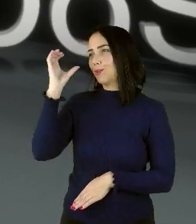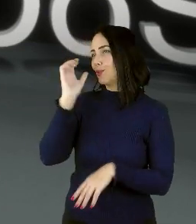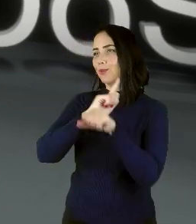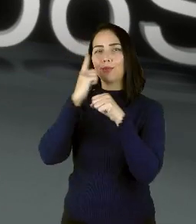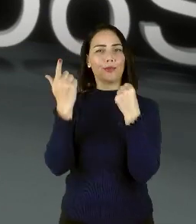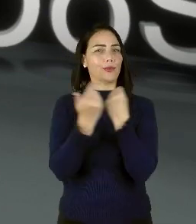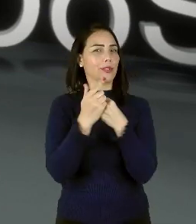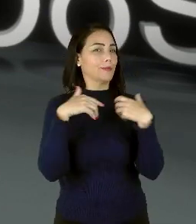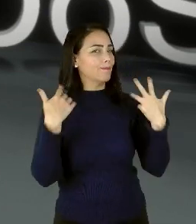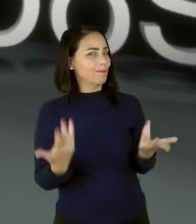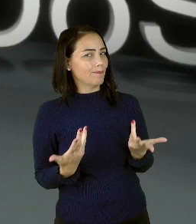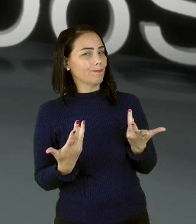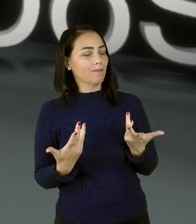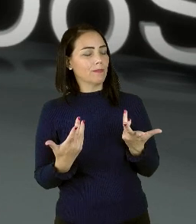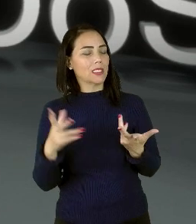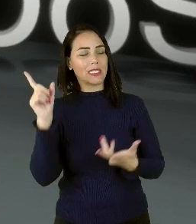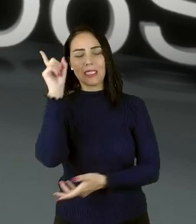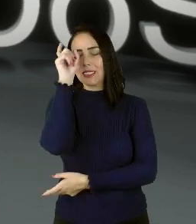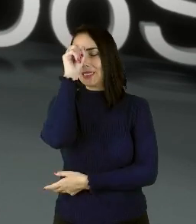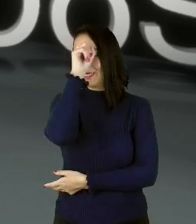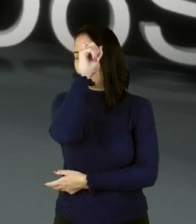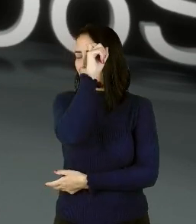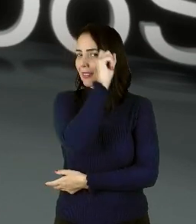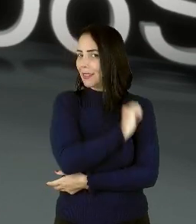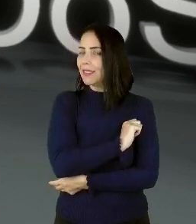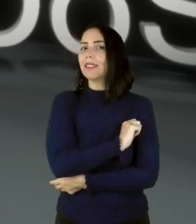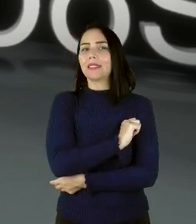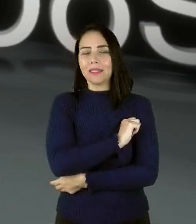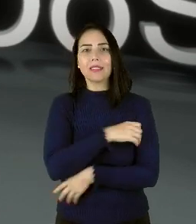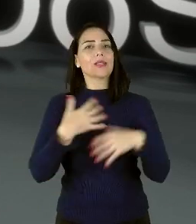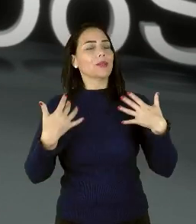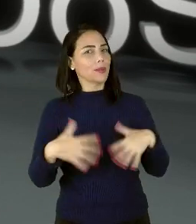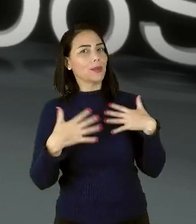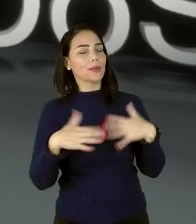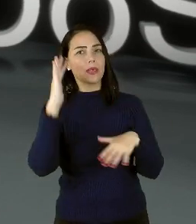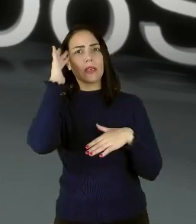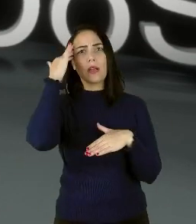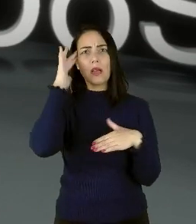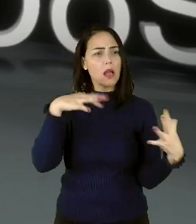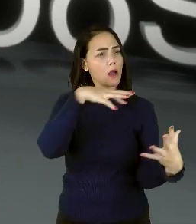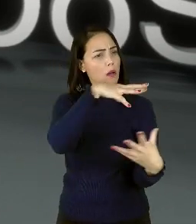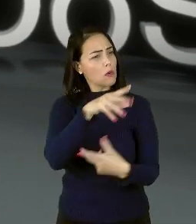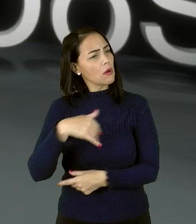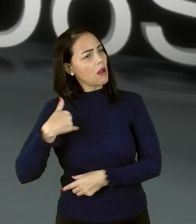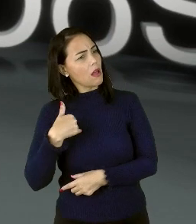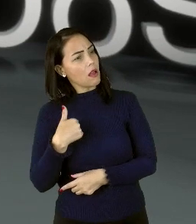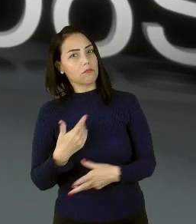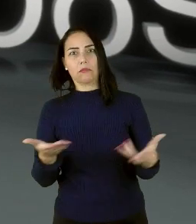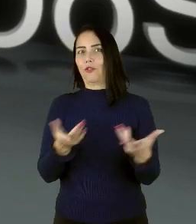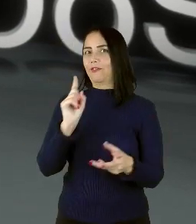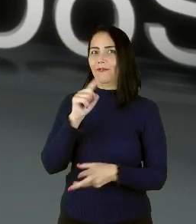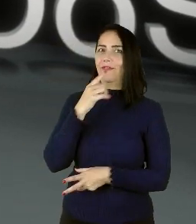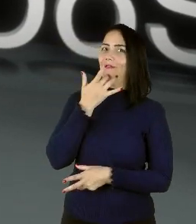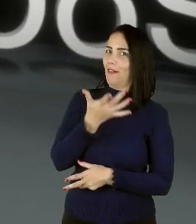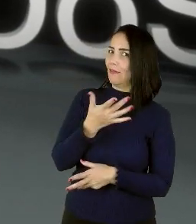geografia. Enfim, era extremamente difícil entender o mundo naquela idade. Não que hoje seja